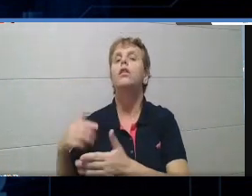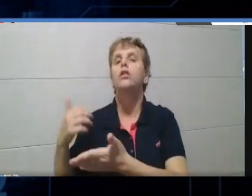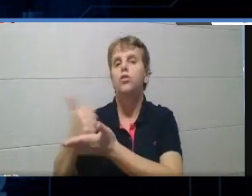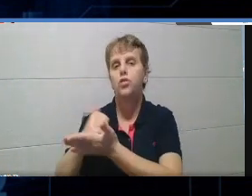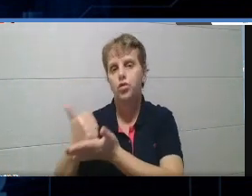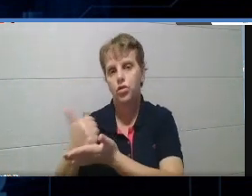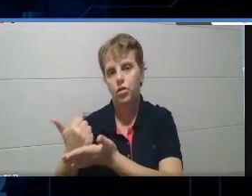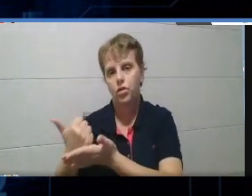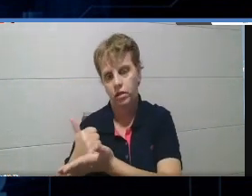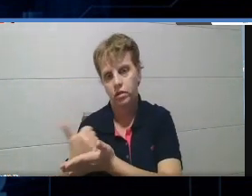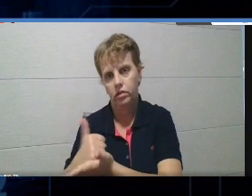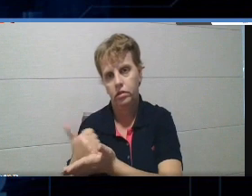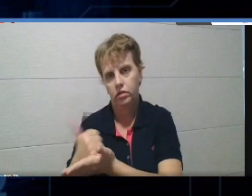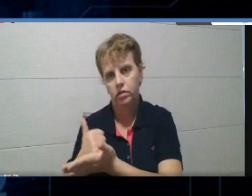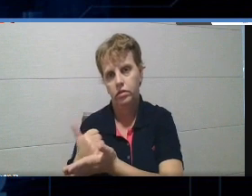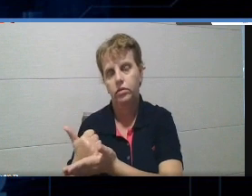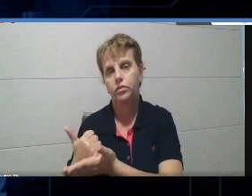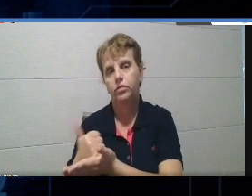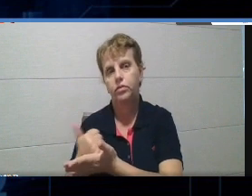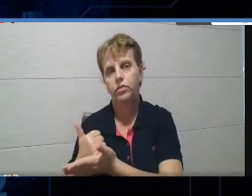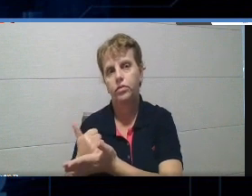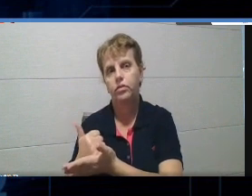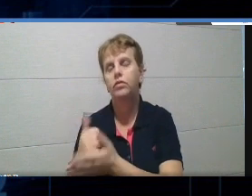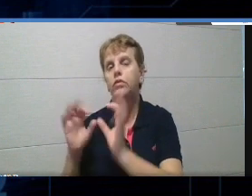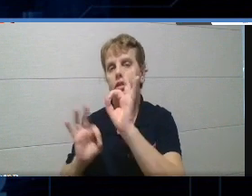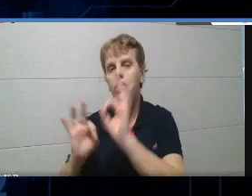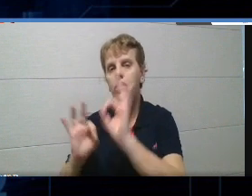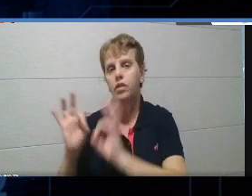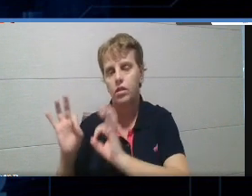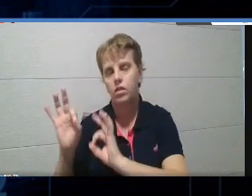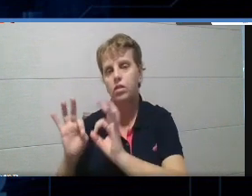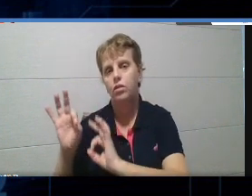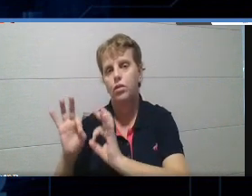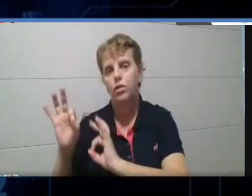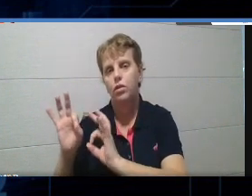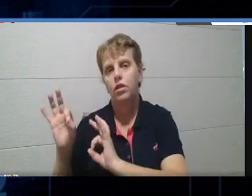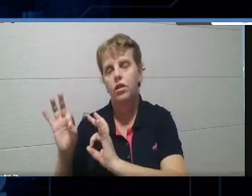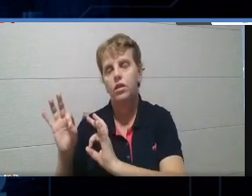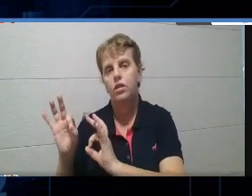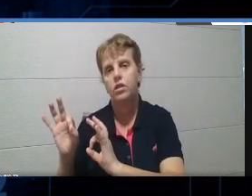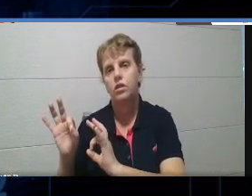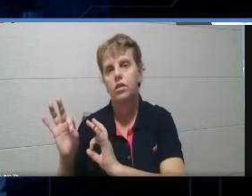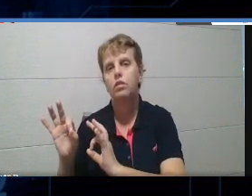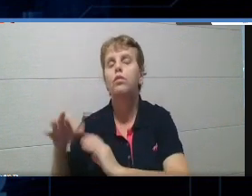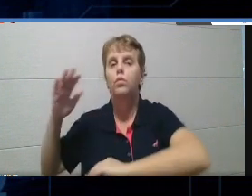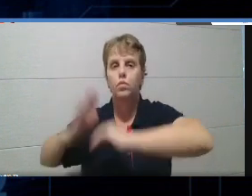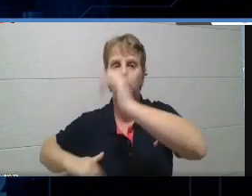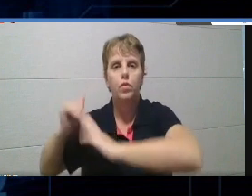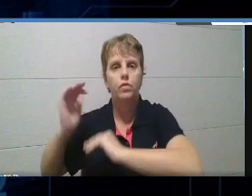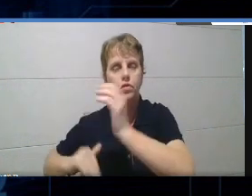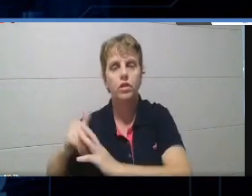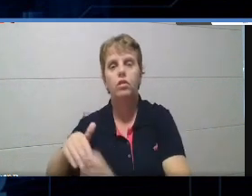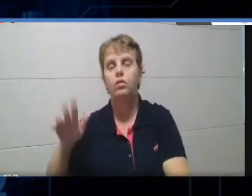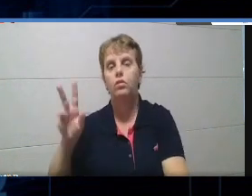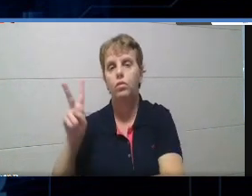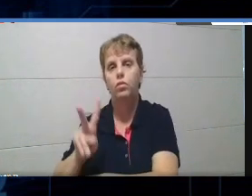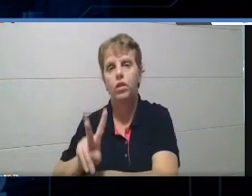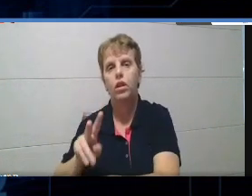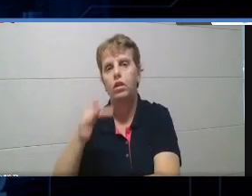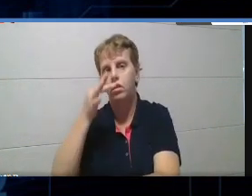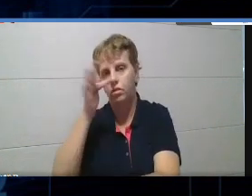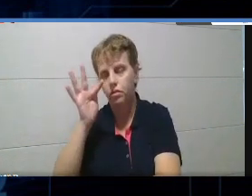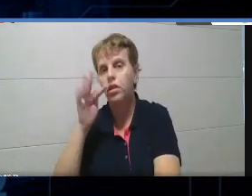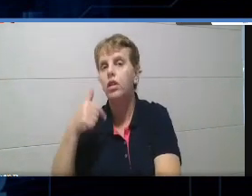eu ia, eu fiz, a gente fez aí, eles fizeram, né, como a profissão jardineiro. Eu já sabia, porque eu tinha